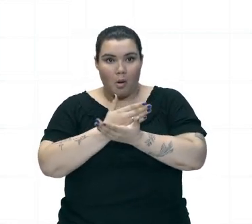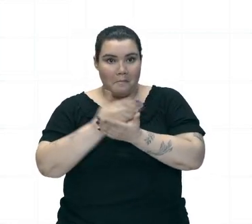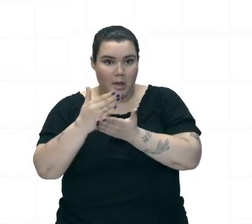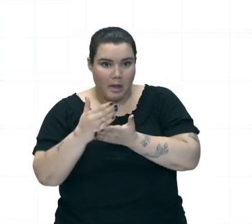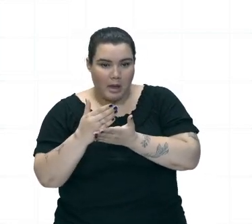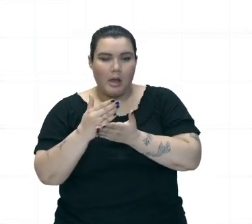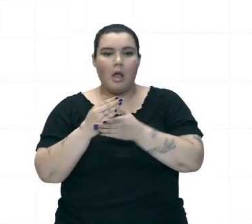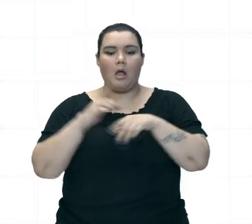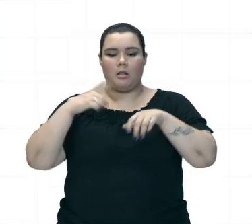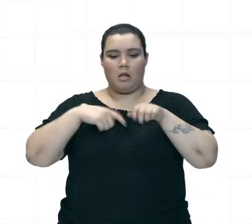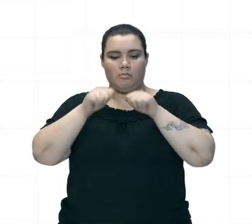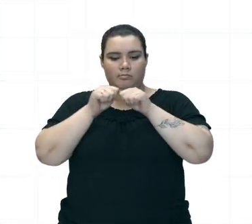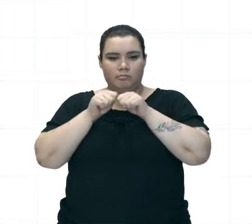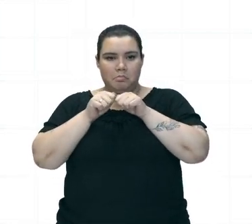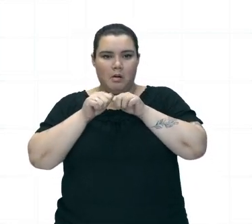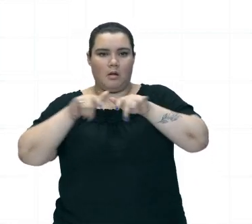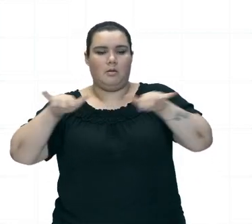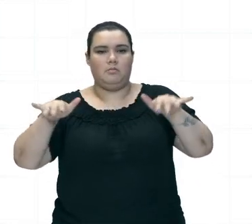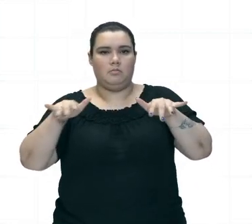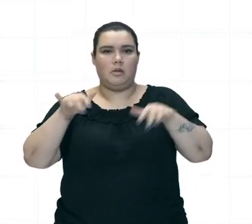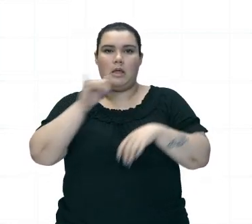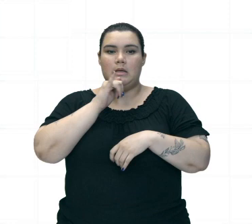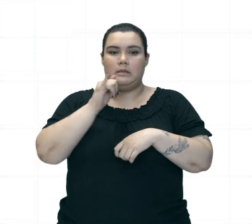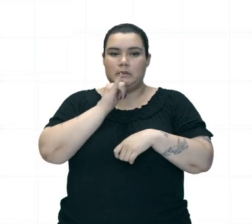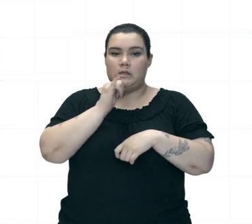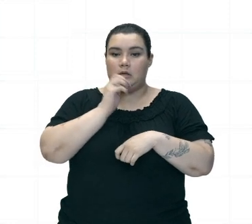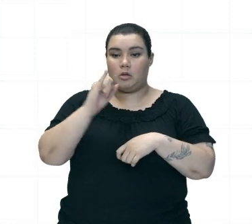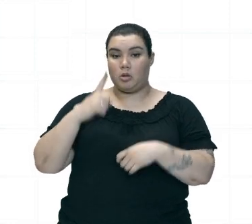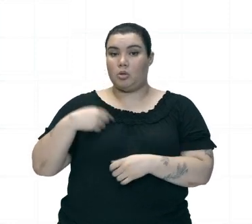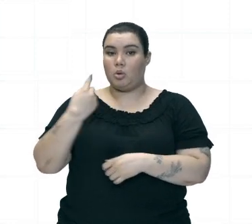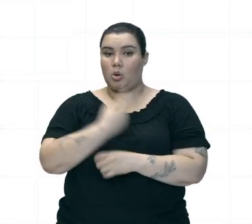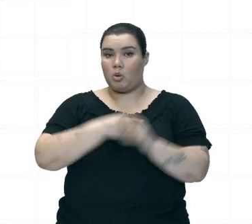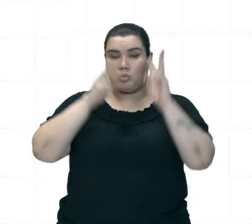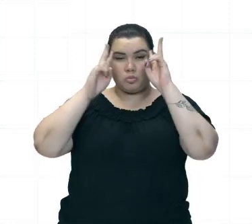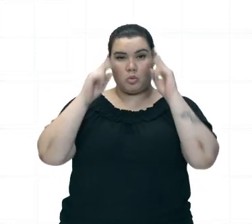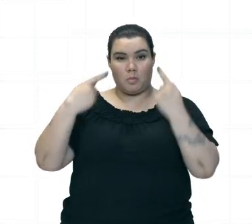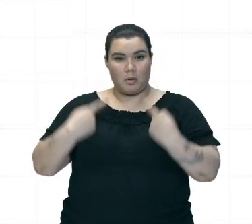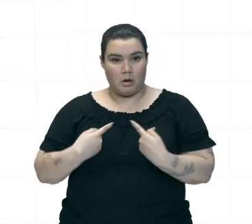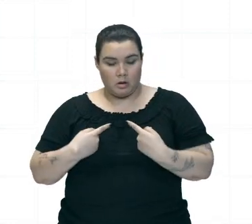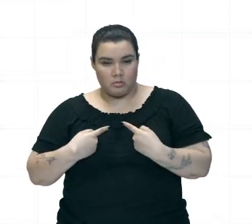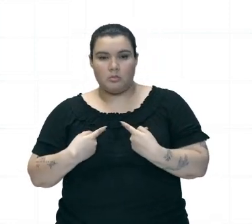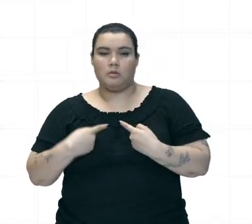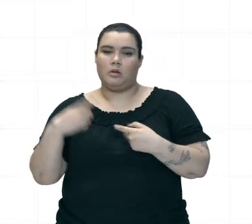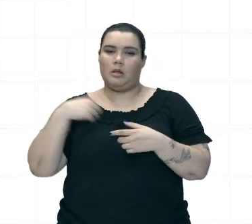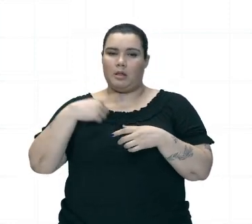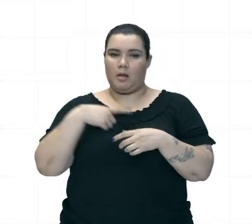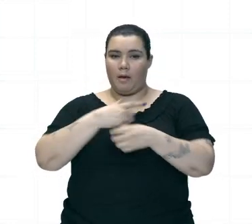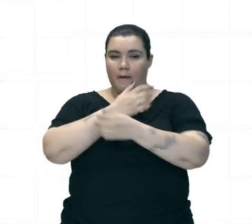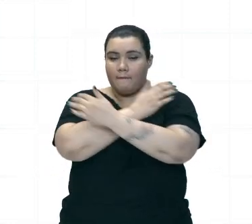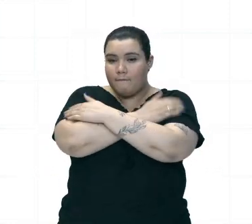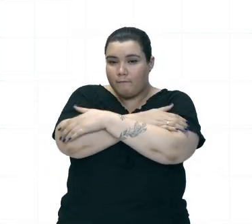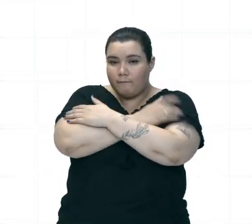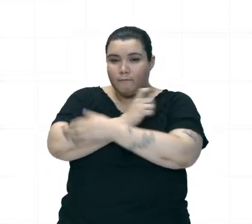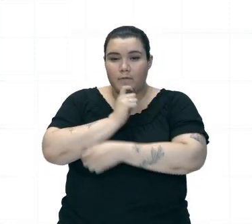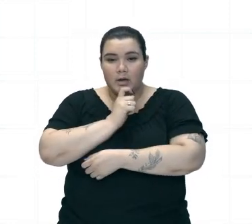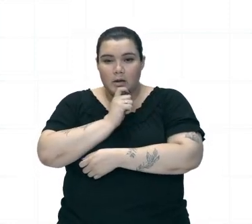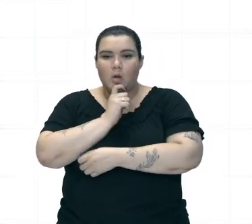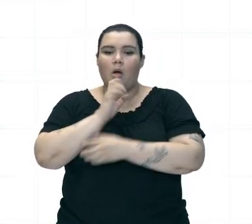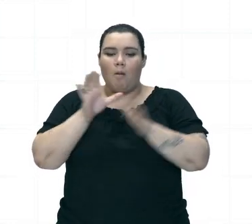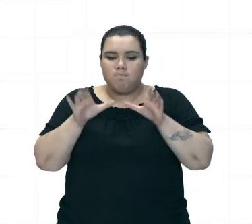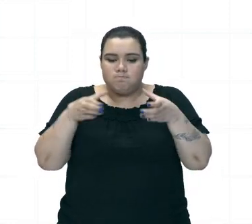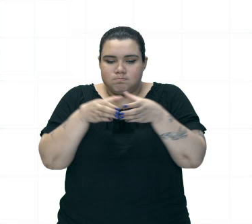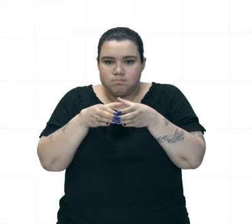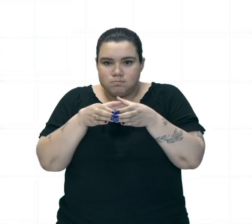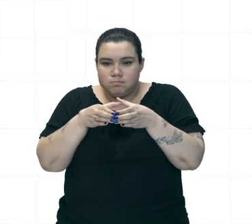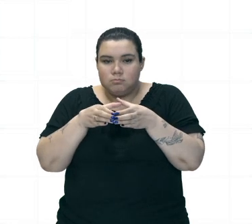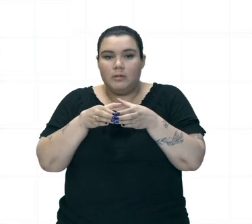Quando estamos Com frio Tendemos a juntar Os membros E quando estamos Com calor Tendemos a Nos espalhar A